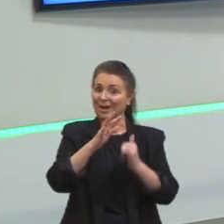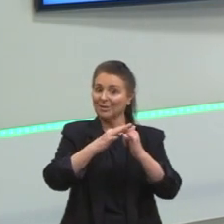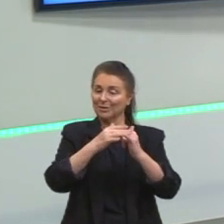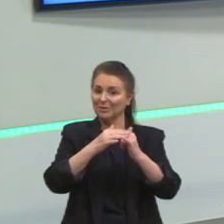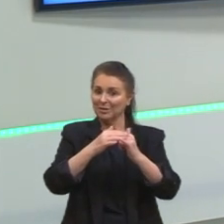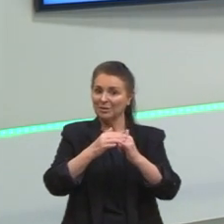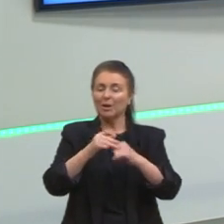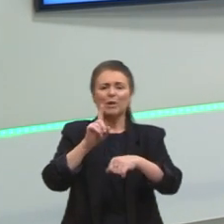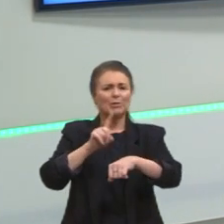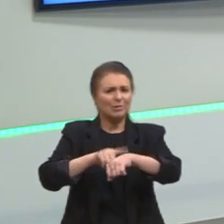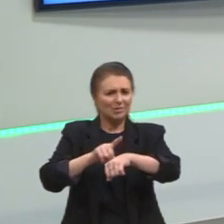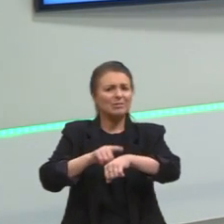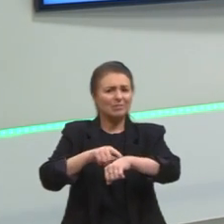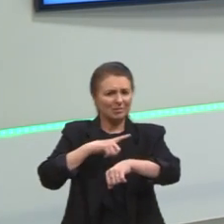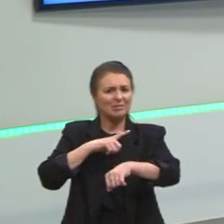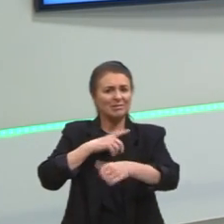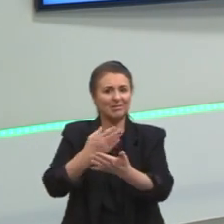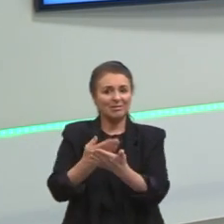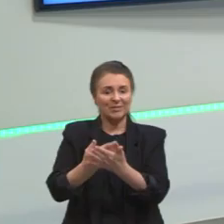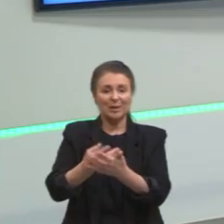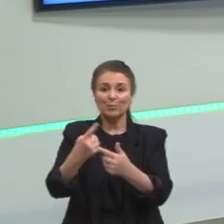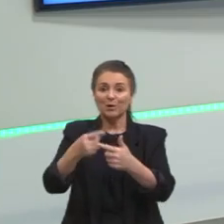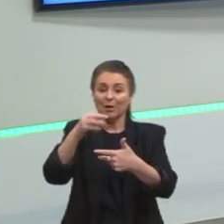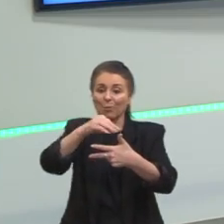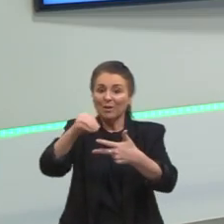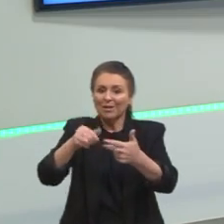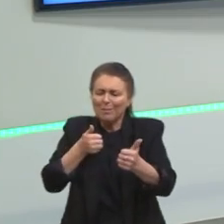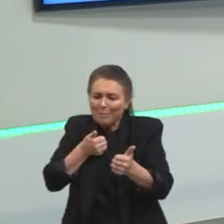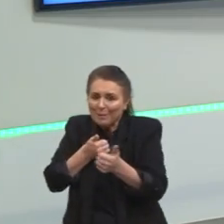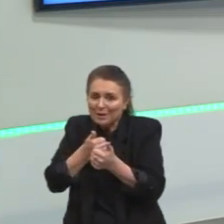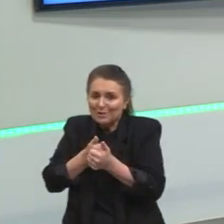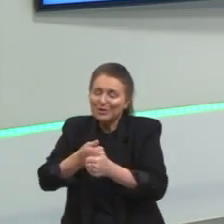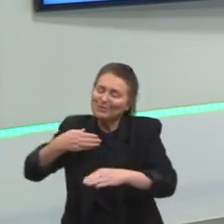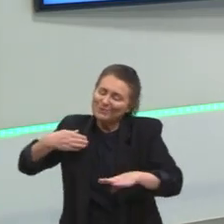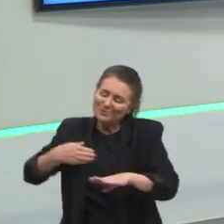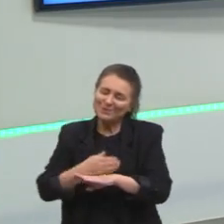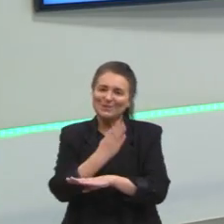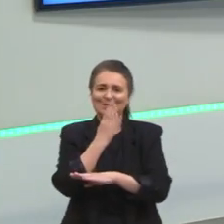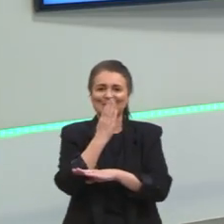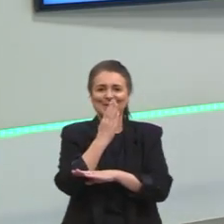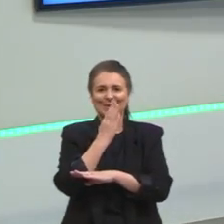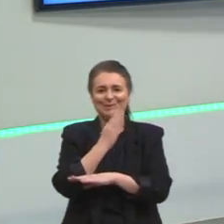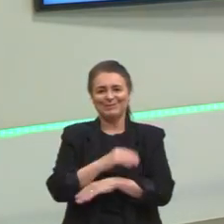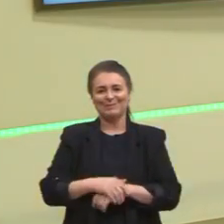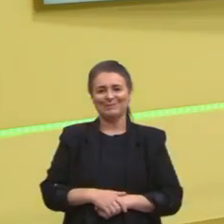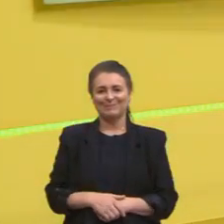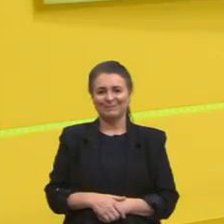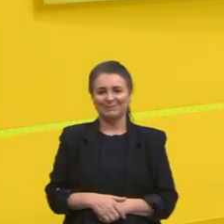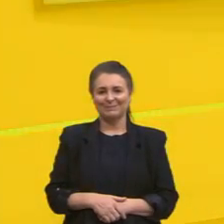dá um tempinho ainda de estudar porque o ENEM está chegando e partiu passar. Valeu, pessoal!